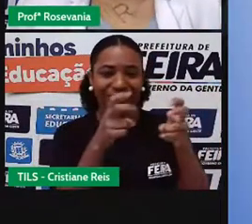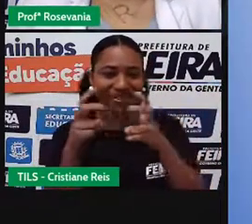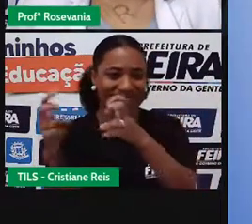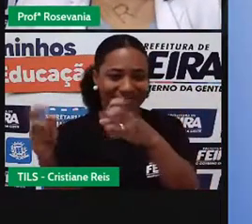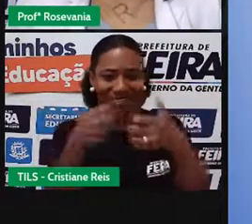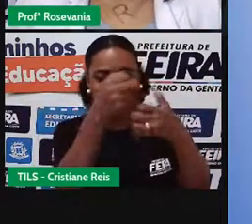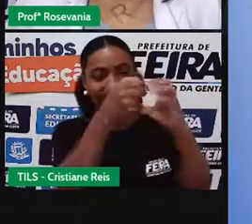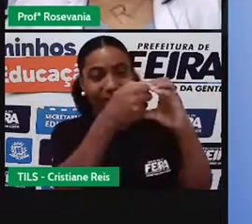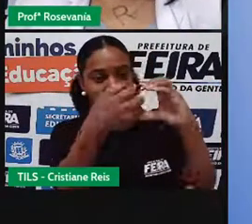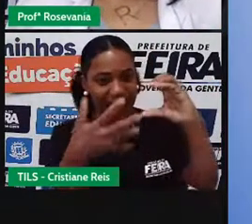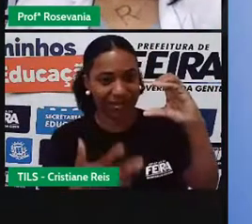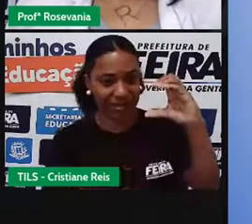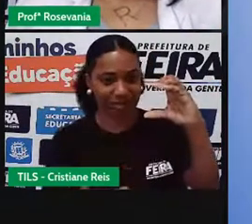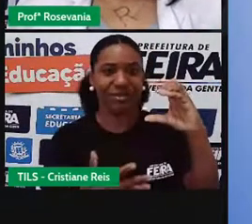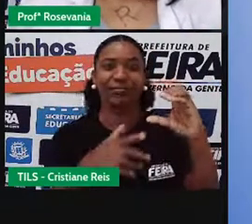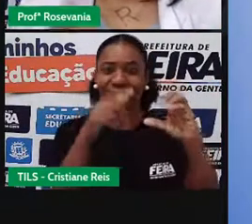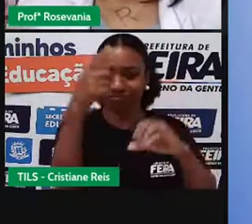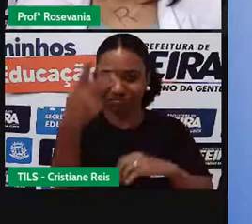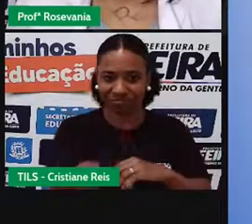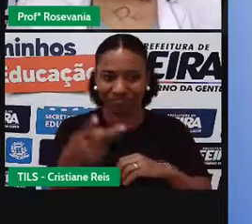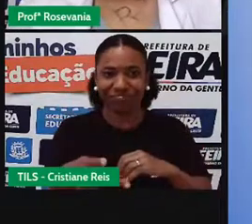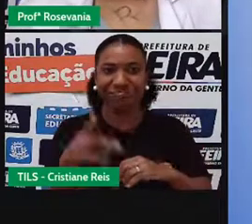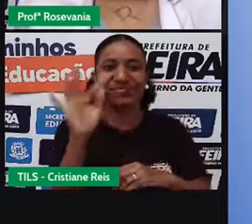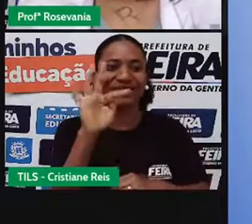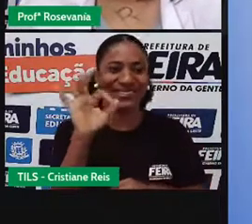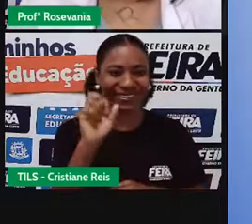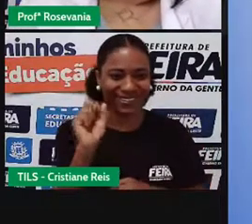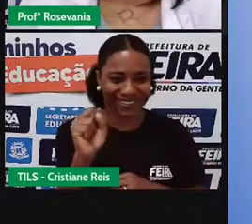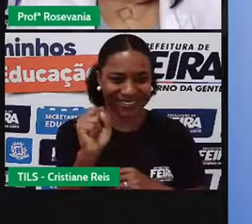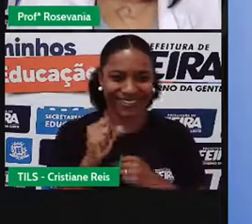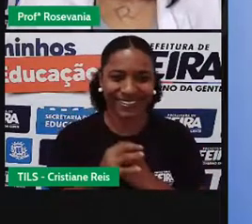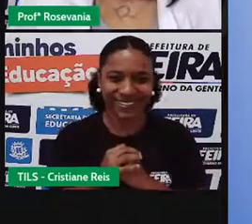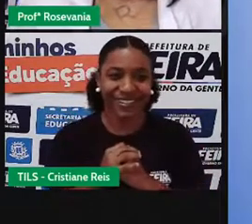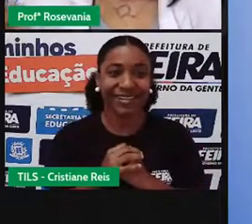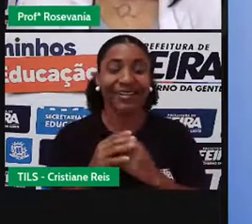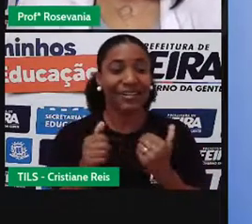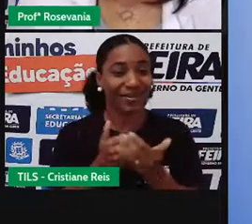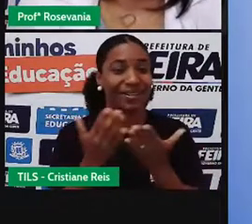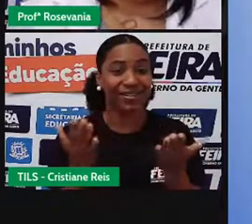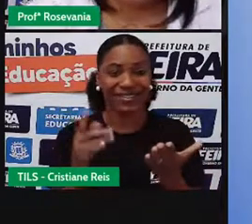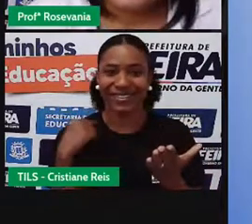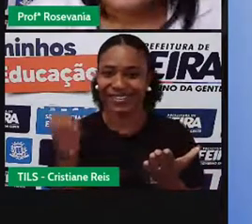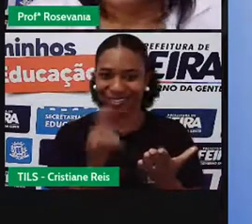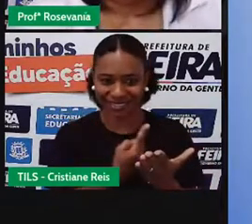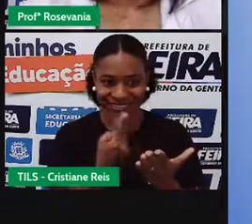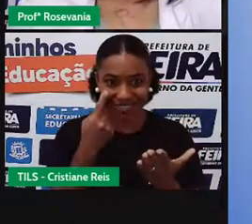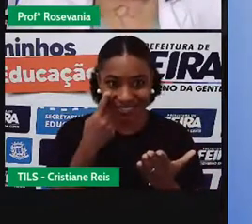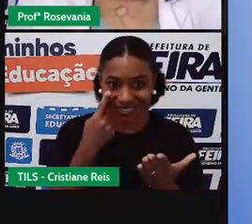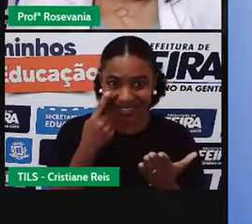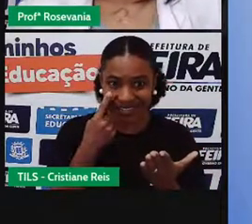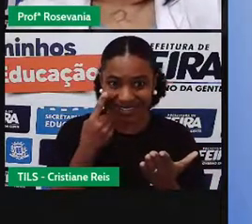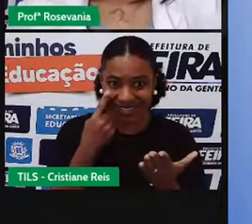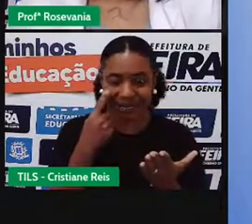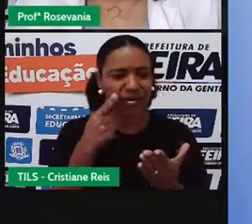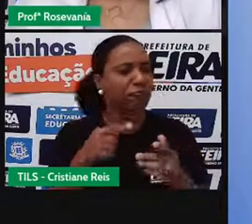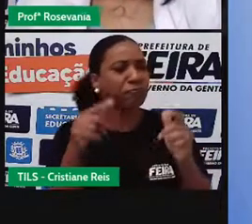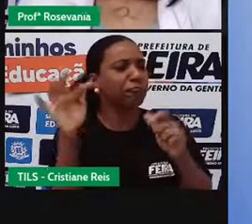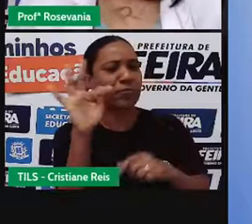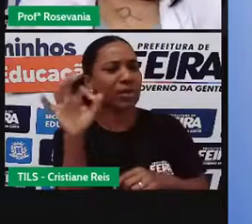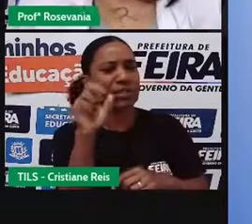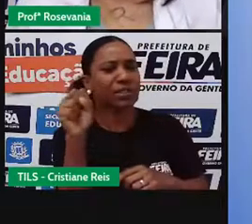cidade, né? Então, para a gente entender melhor toda essa dinâmica aí, vamos começar localizando a nossa cidade.